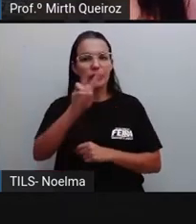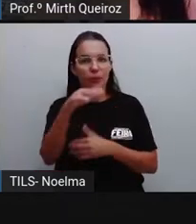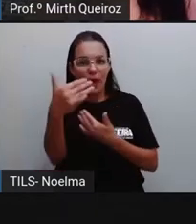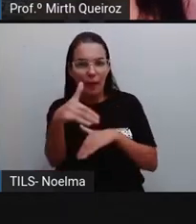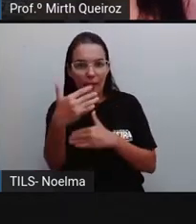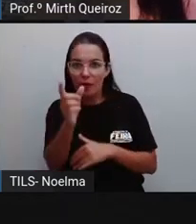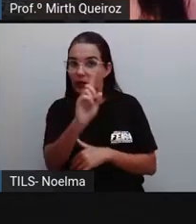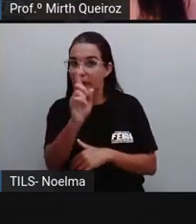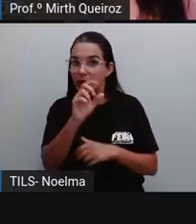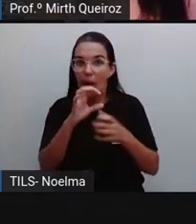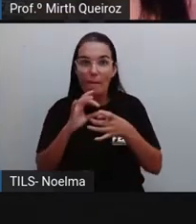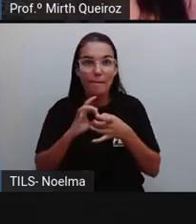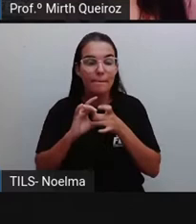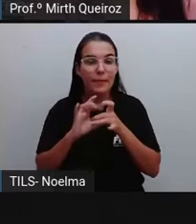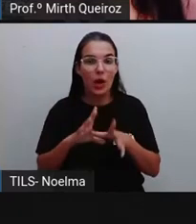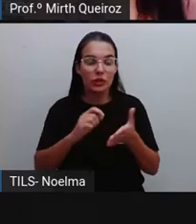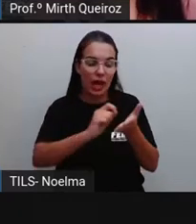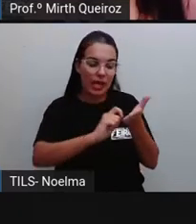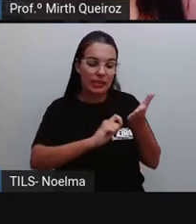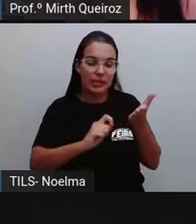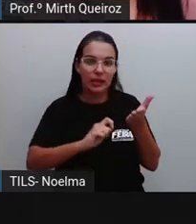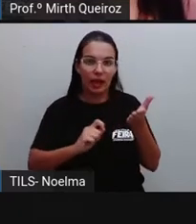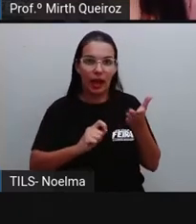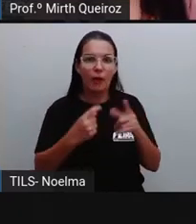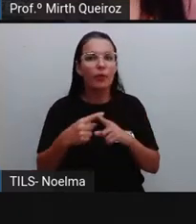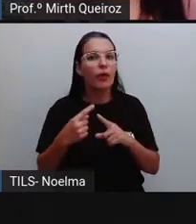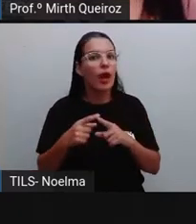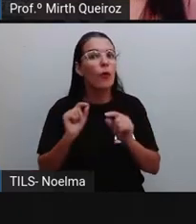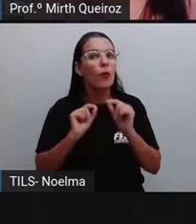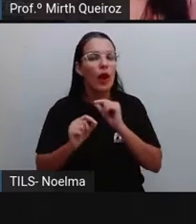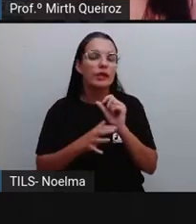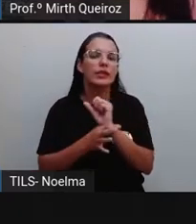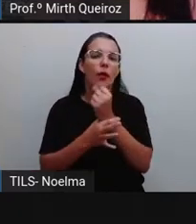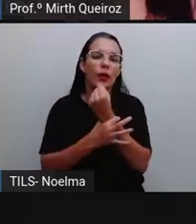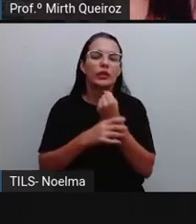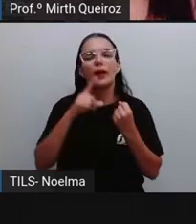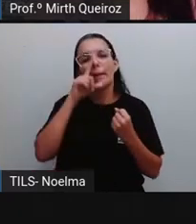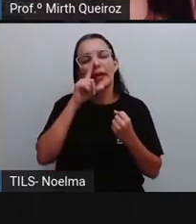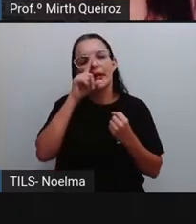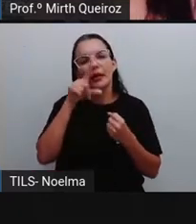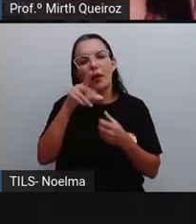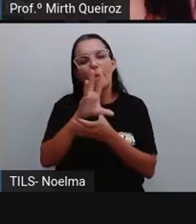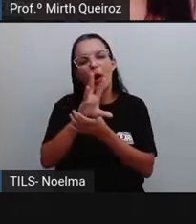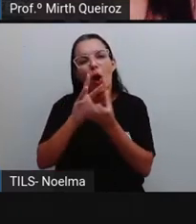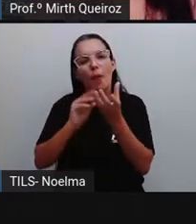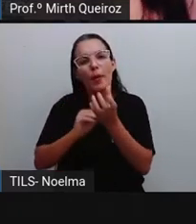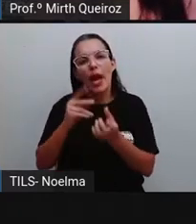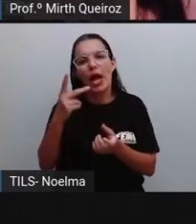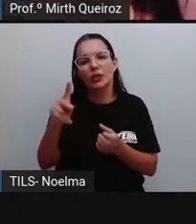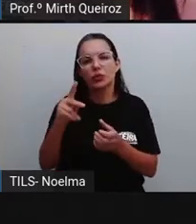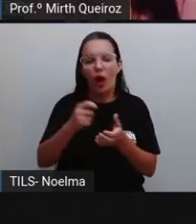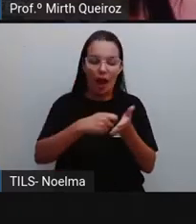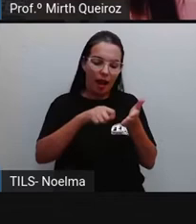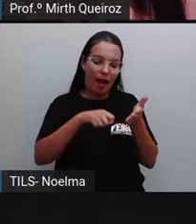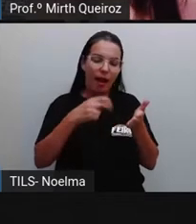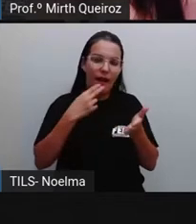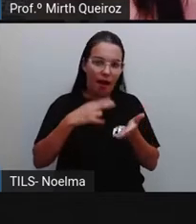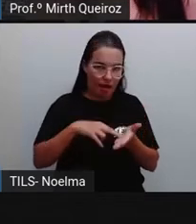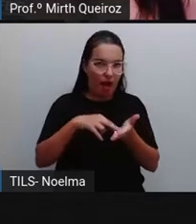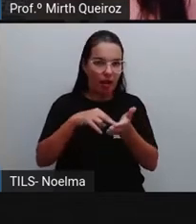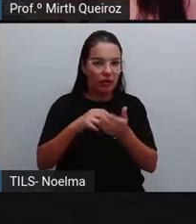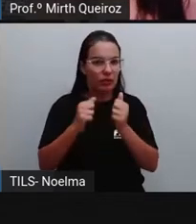assinar as cartas por medida de segurança, até porque alguém pode copiar aquela carta porque nos